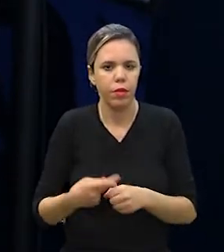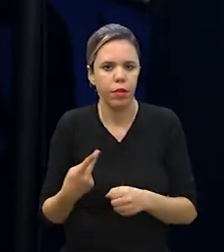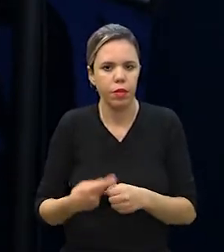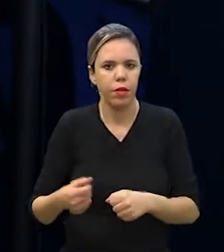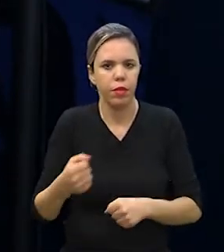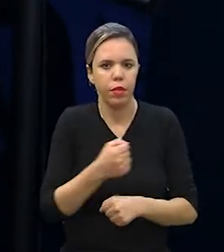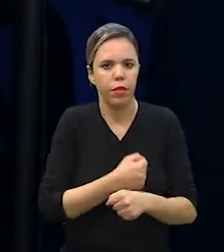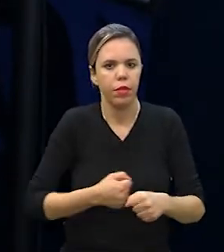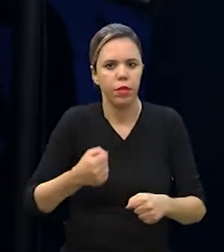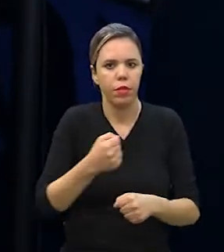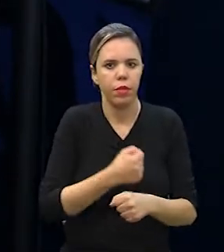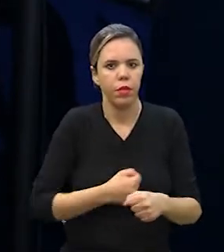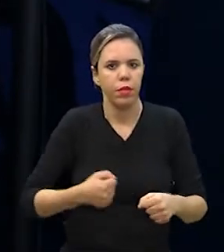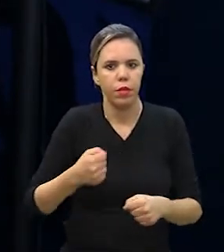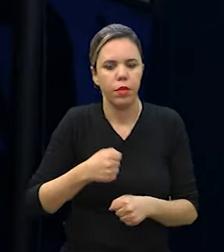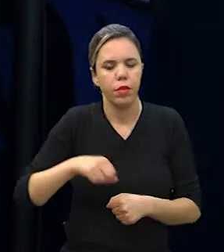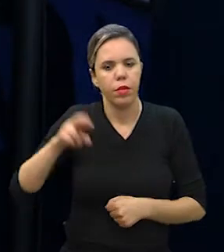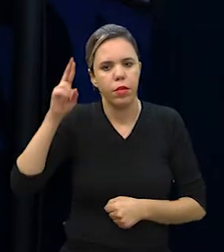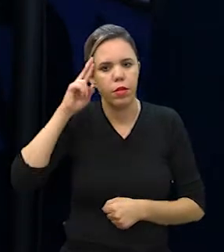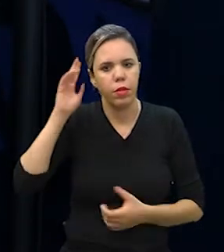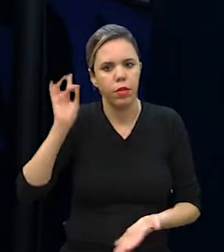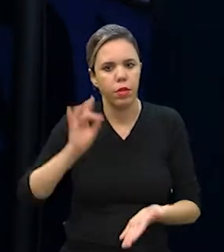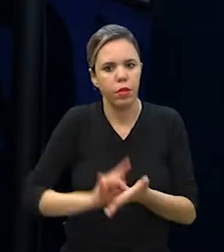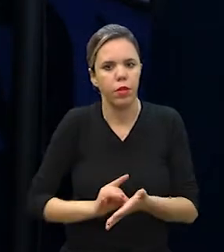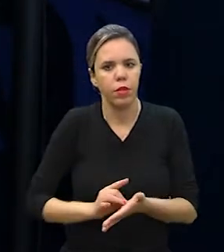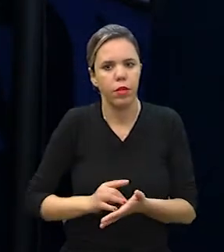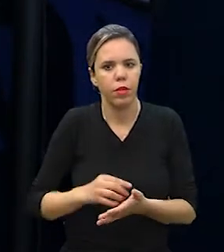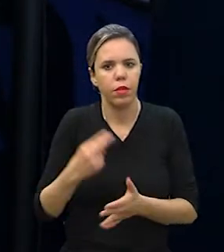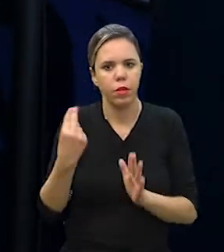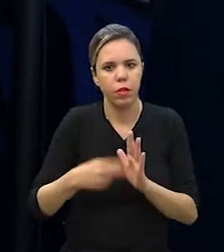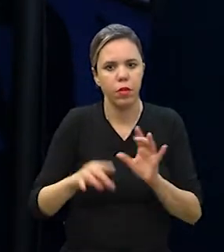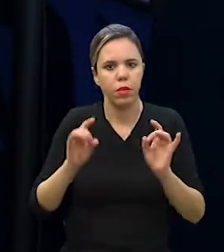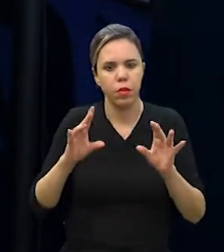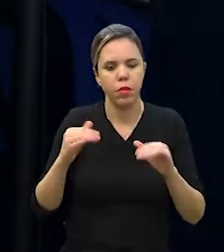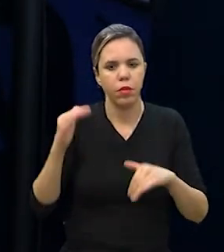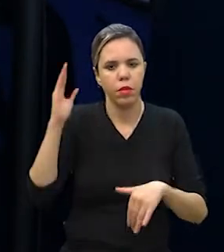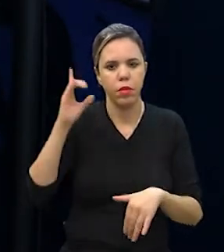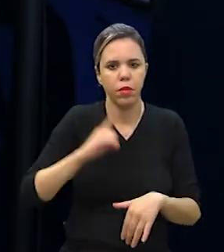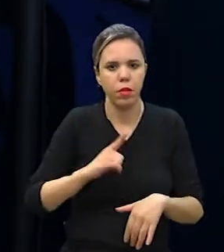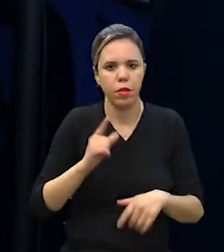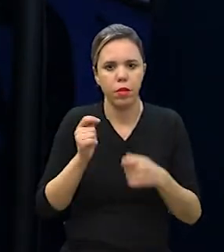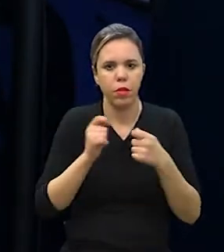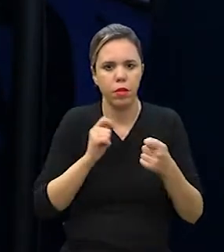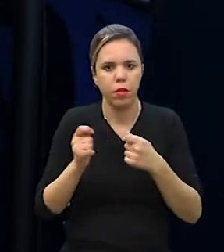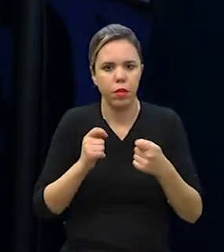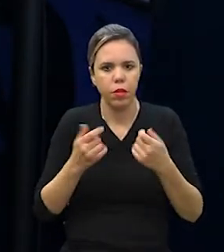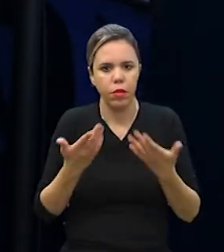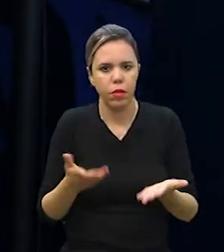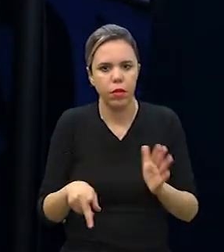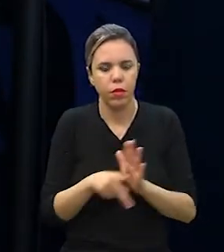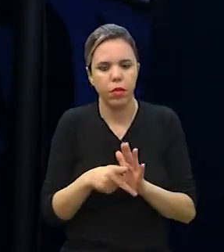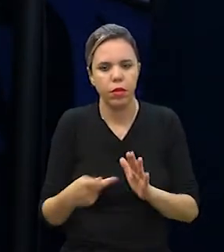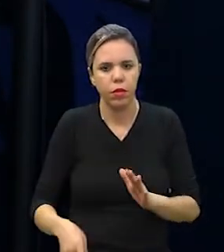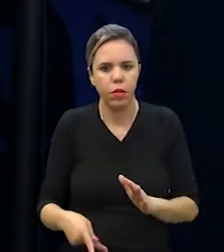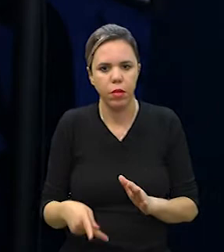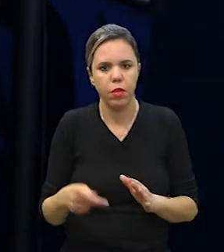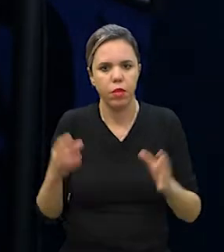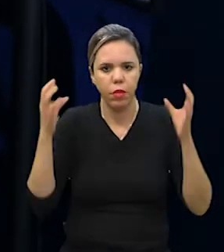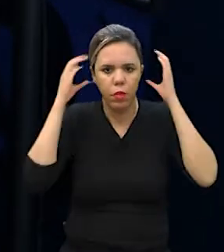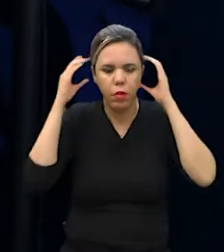produto gastronômico com um chefe realmente de renome por trás. Então, nós já tivemos entrevistas com